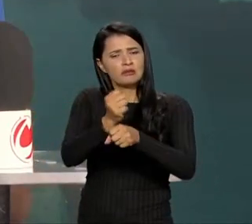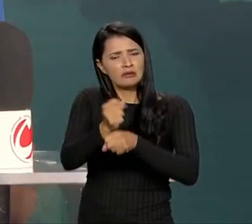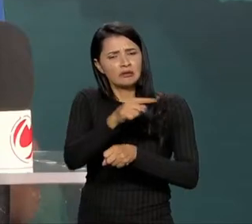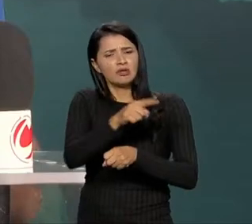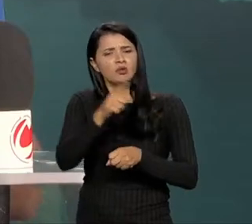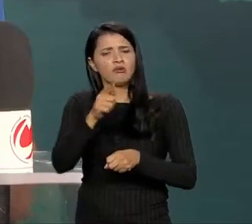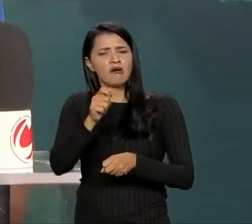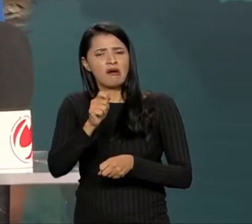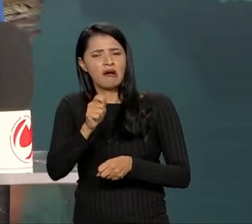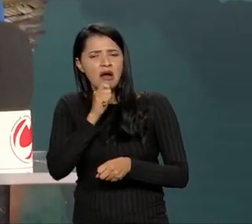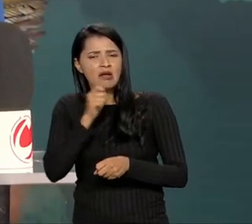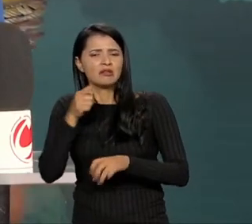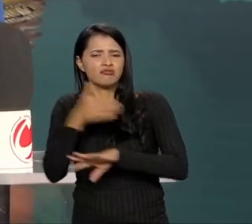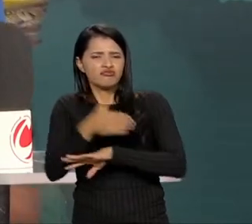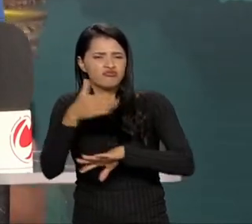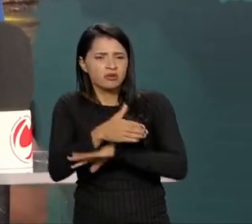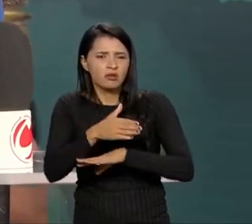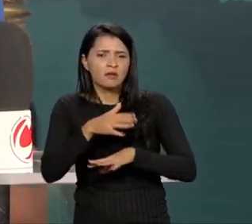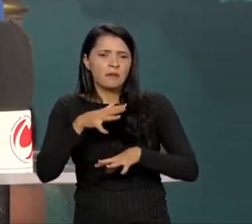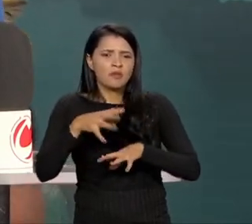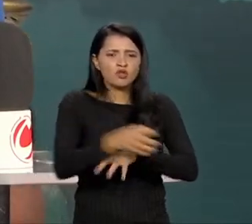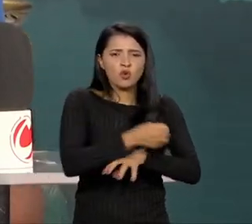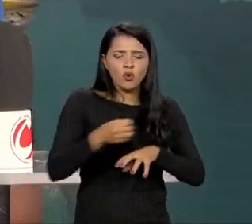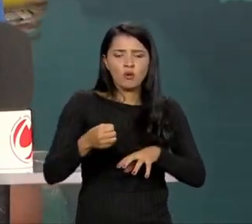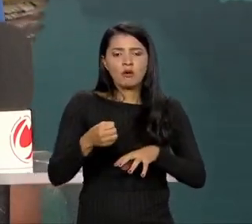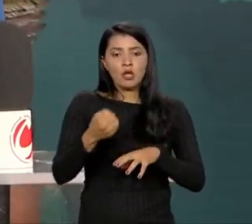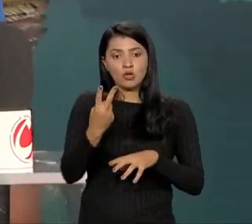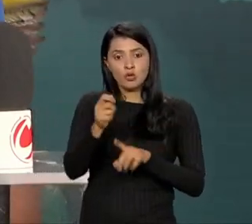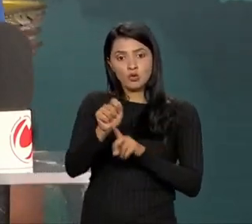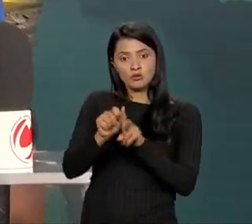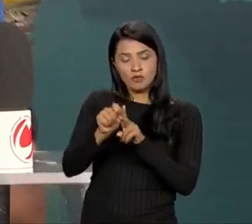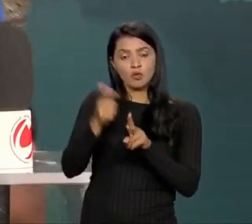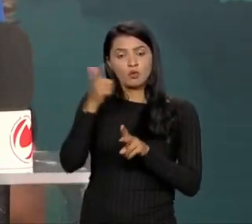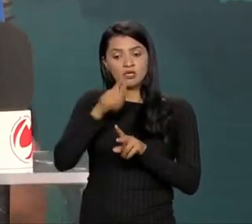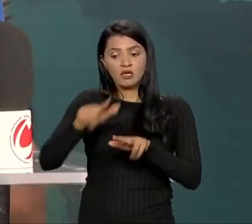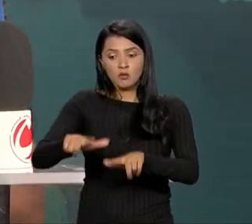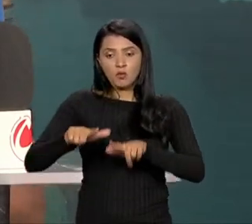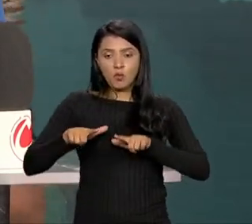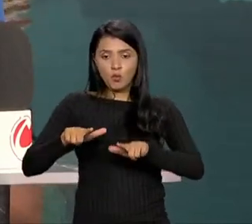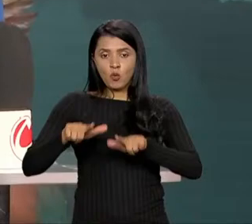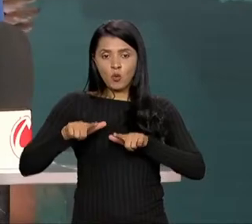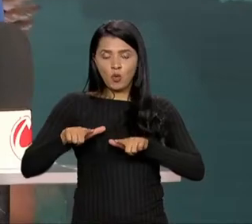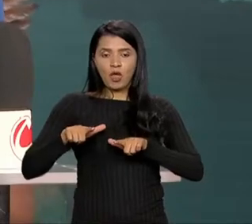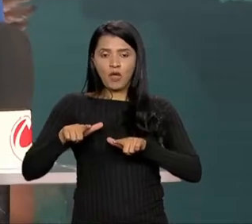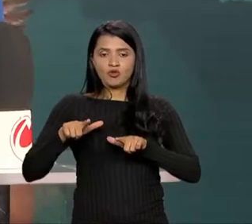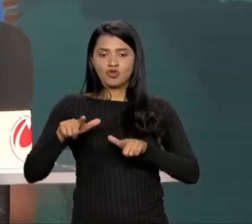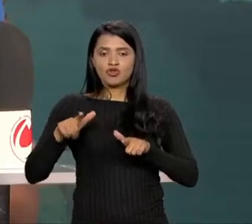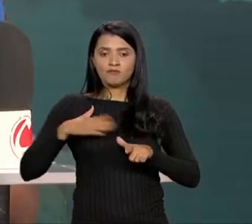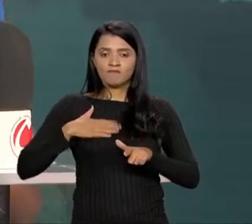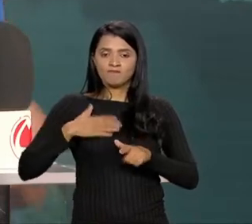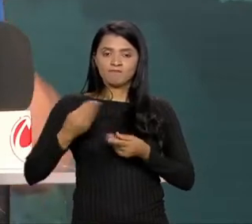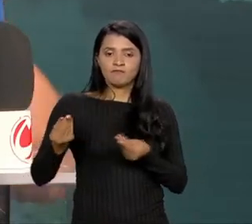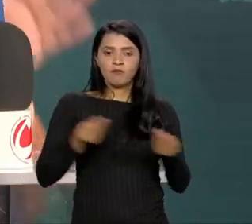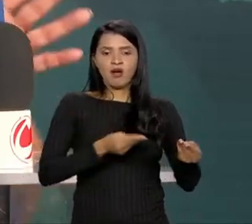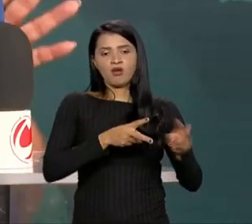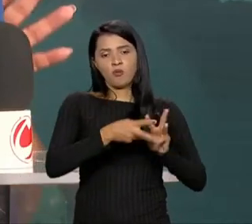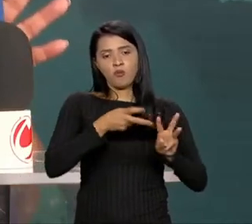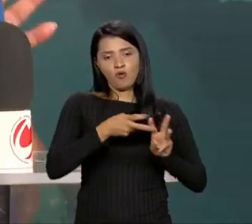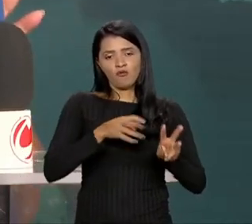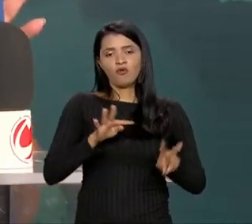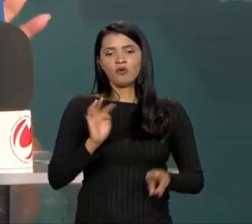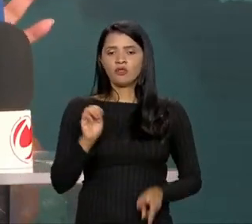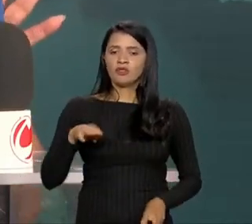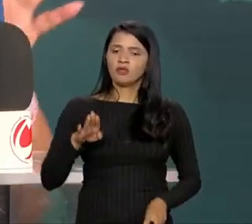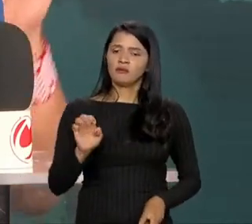em dois meses nós conseguimos entregar o título de posse desse território para o povo Tembé. Então, essa é uma das